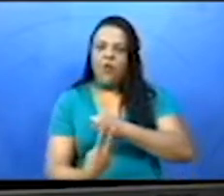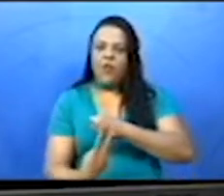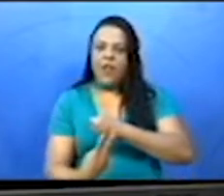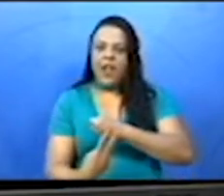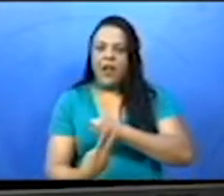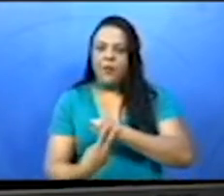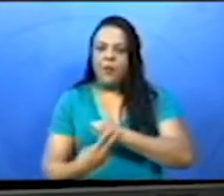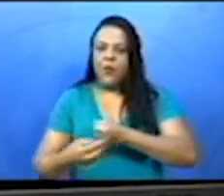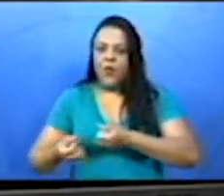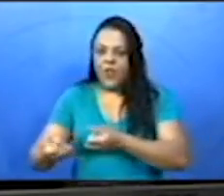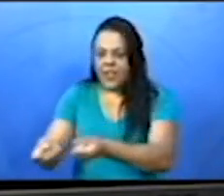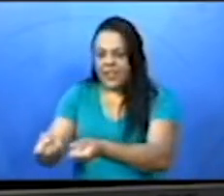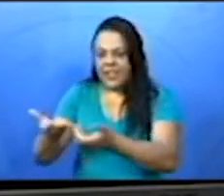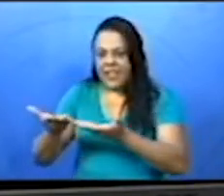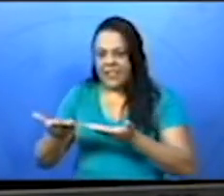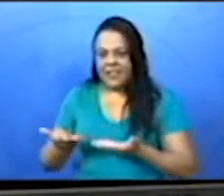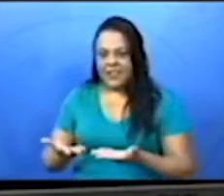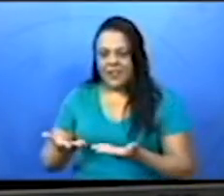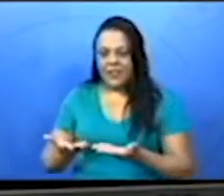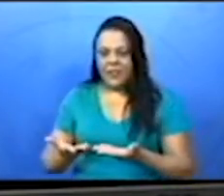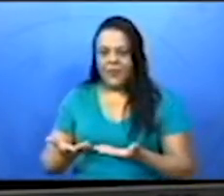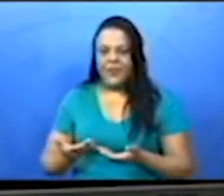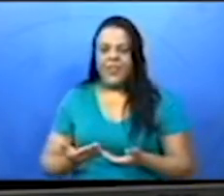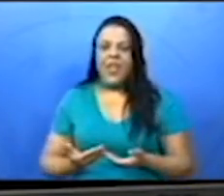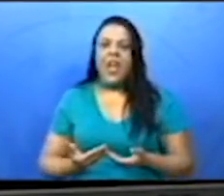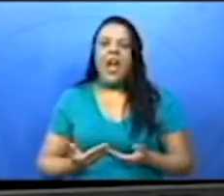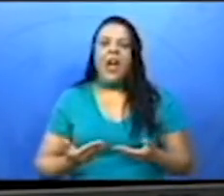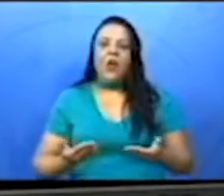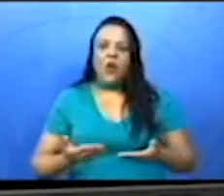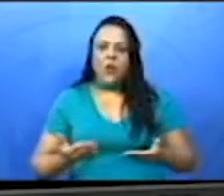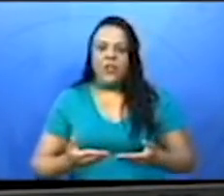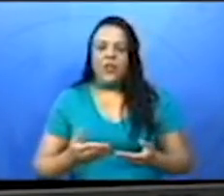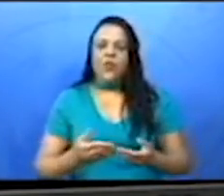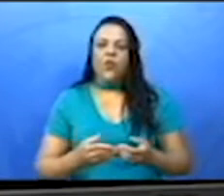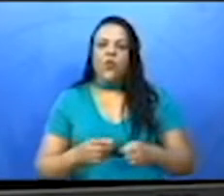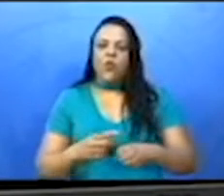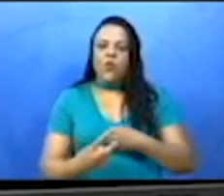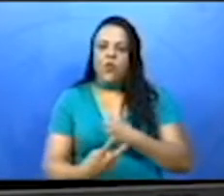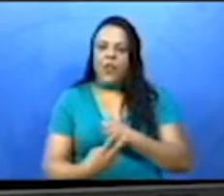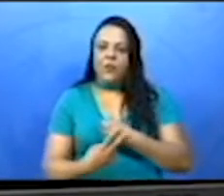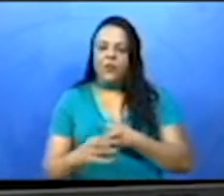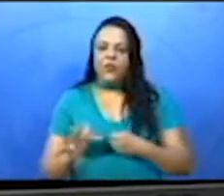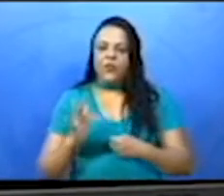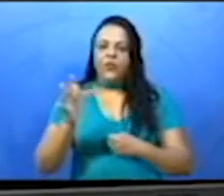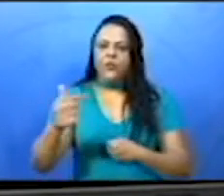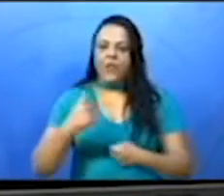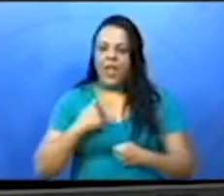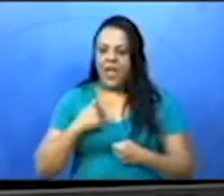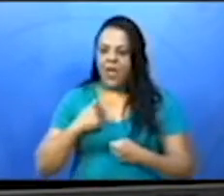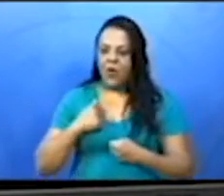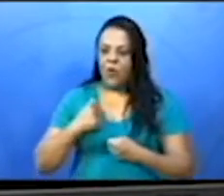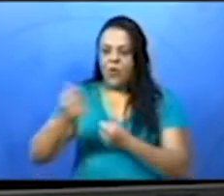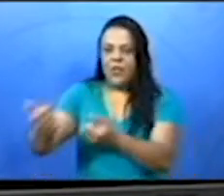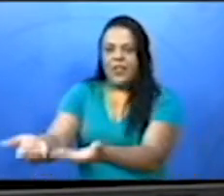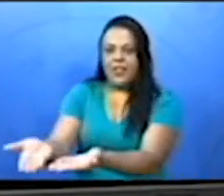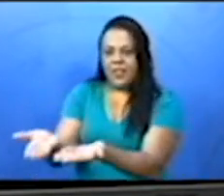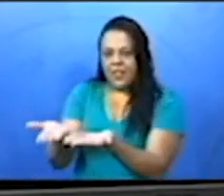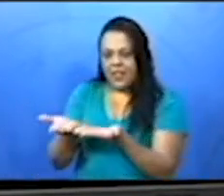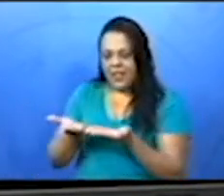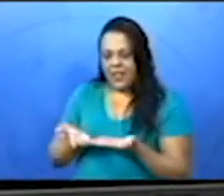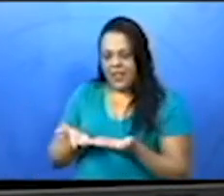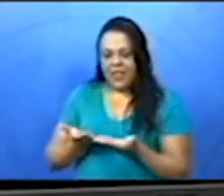ficará no futuro? Eu trarei, ele ou ela trará, nós